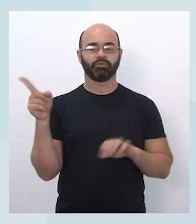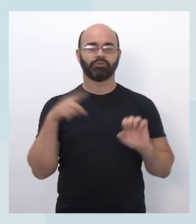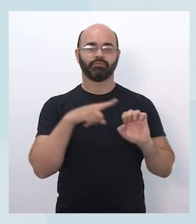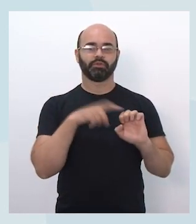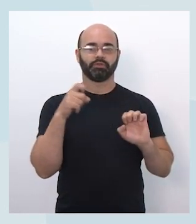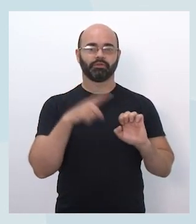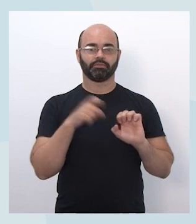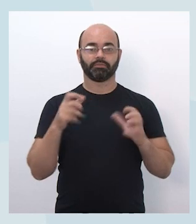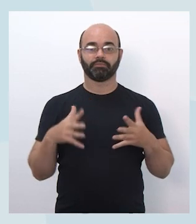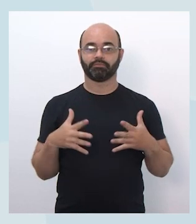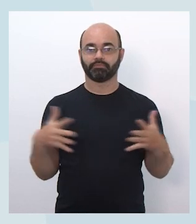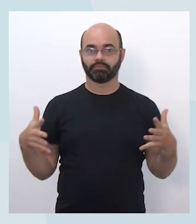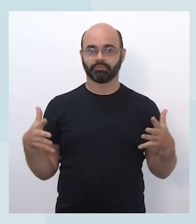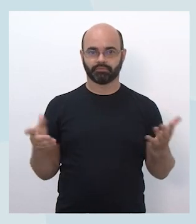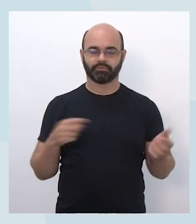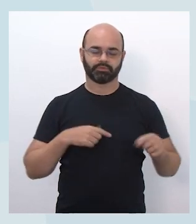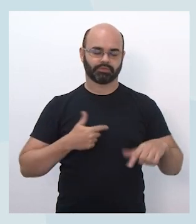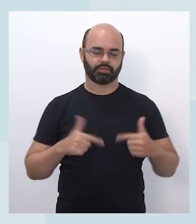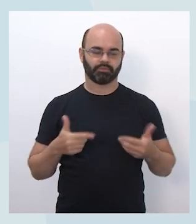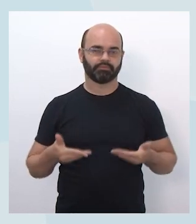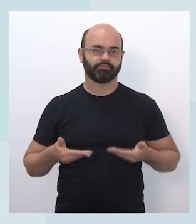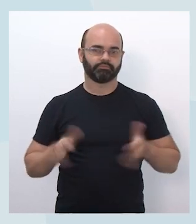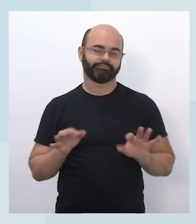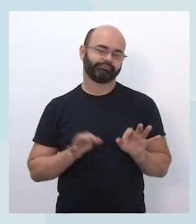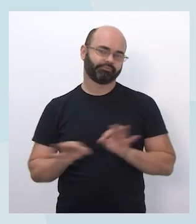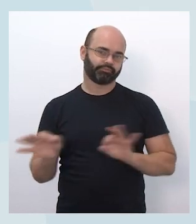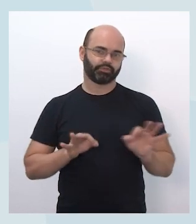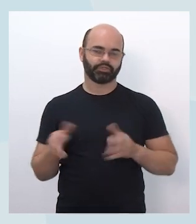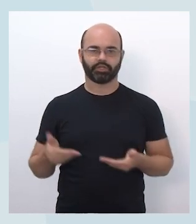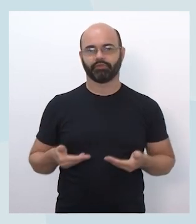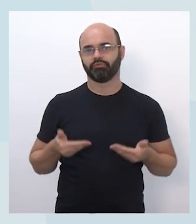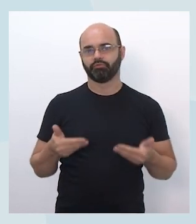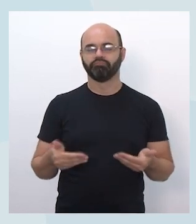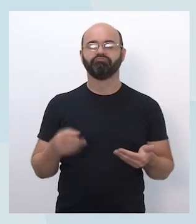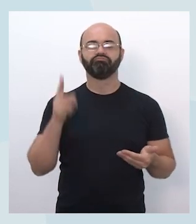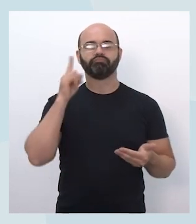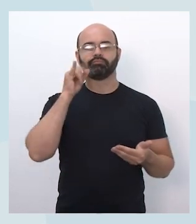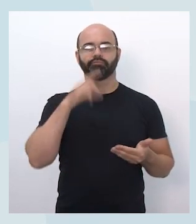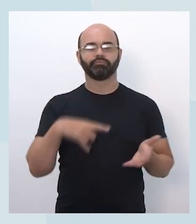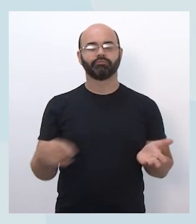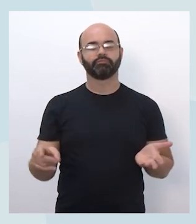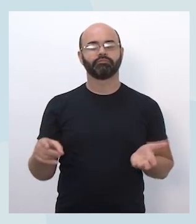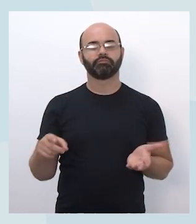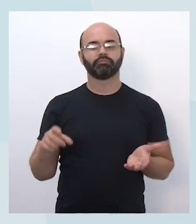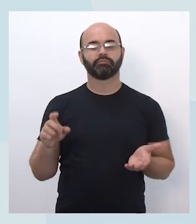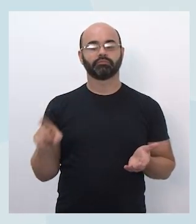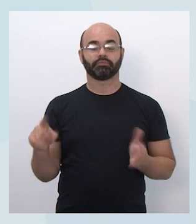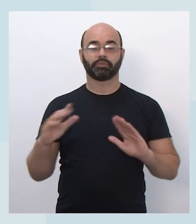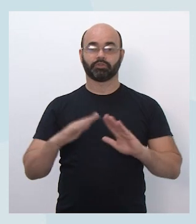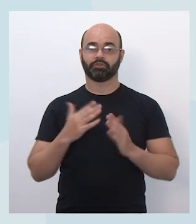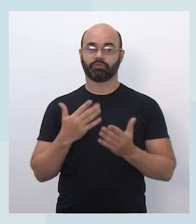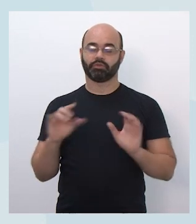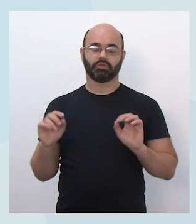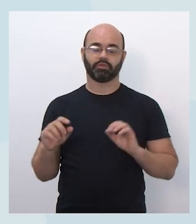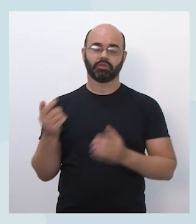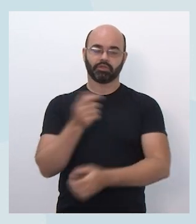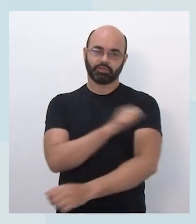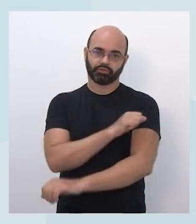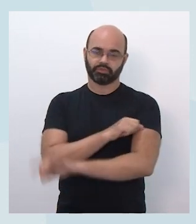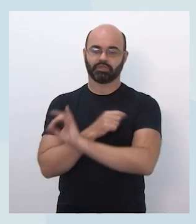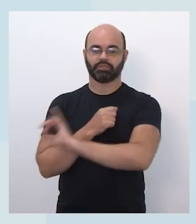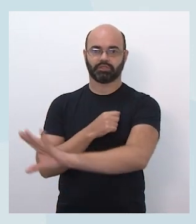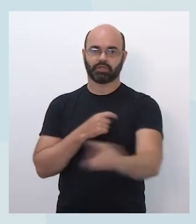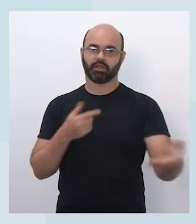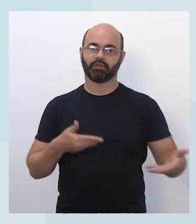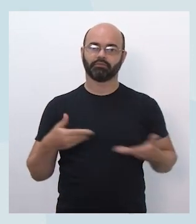expansão desses projetos desenvolvidos, para que eles possam se articular com projetos pessoais dos estudantes, se eles